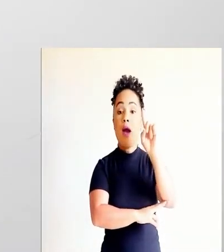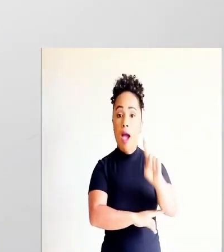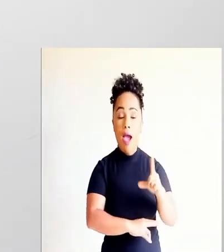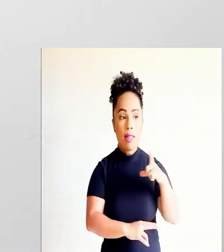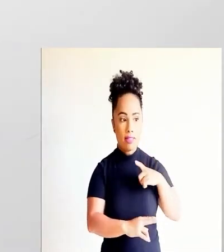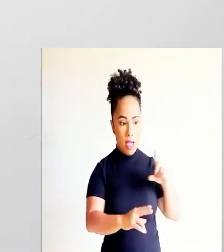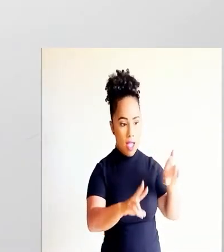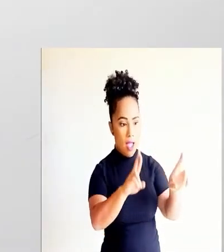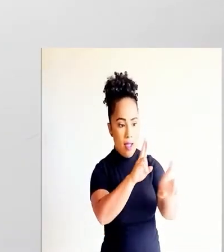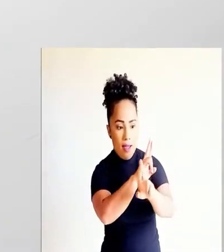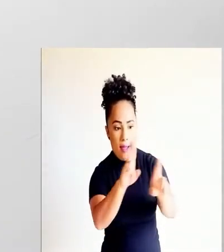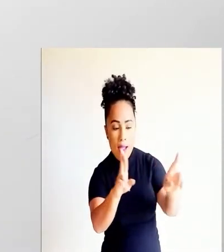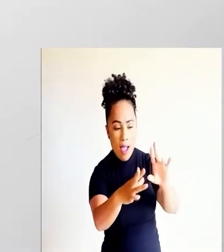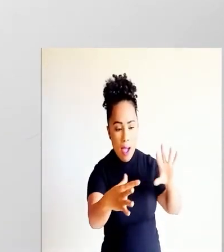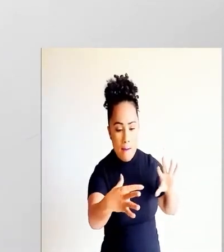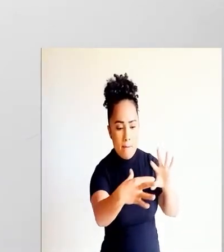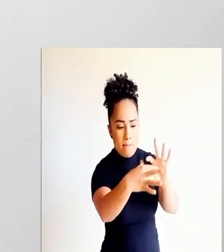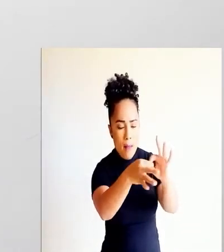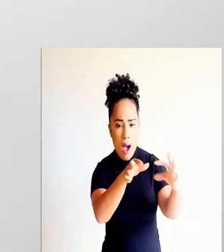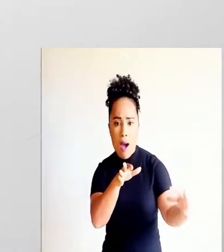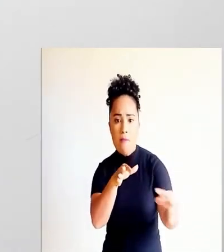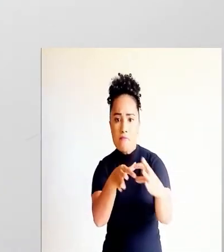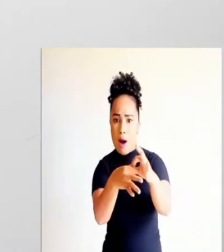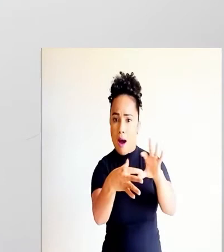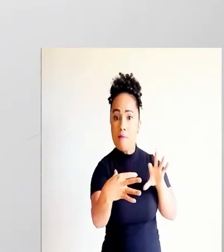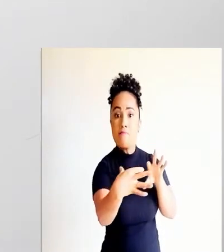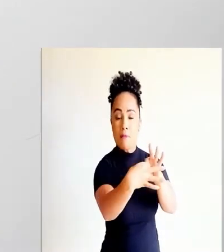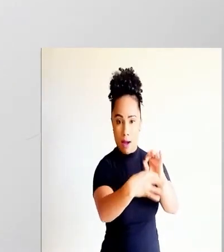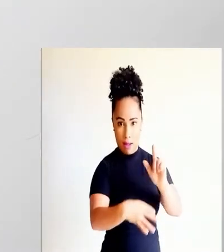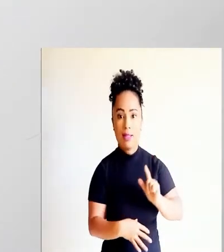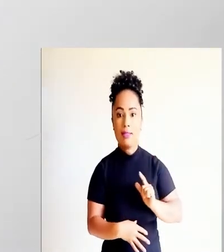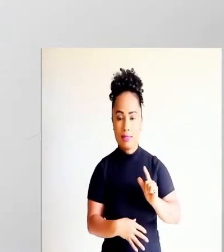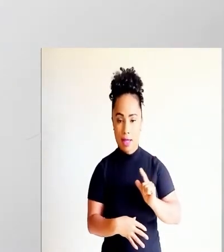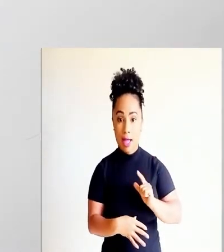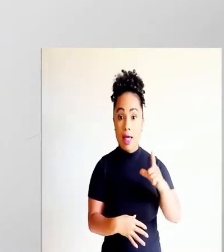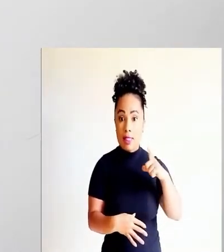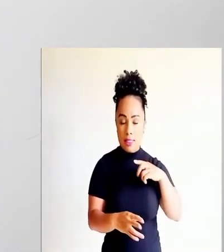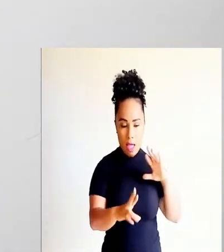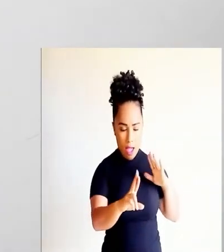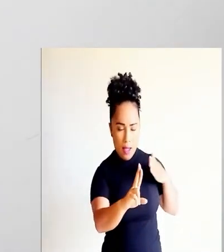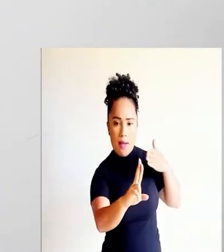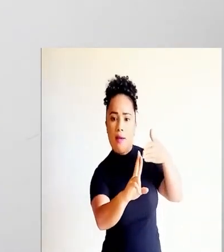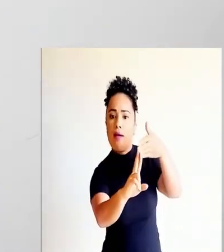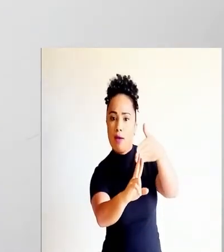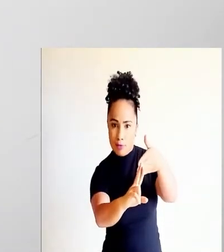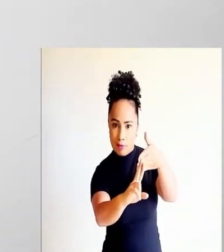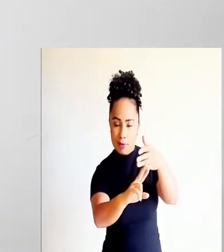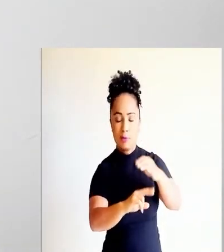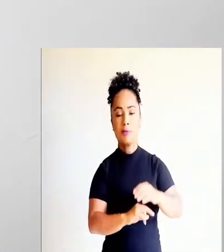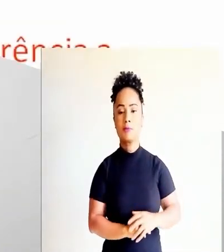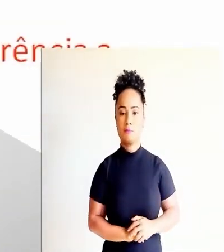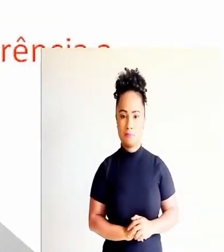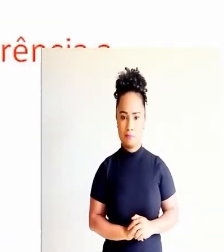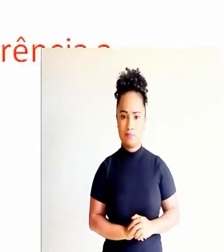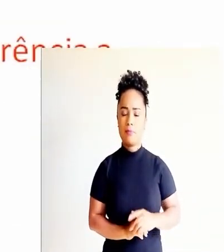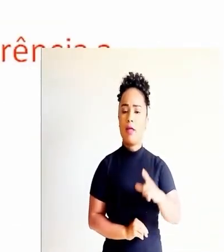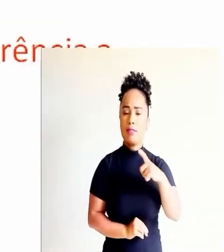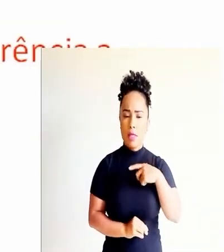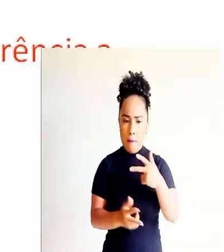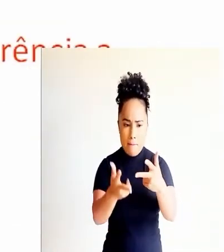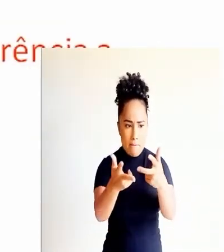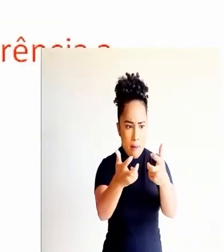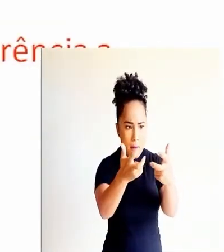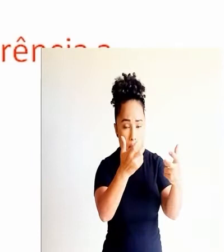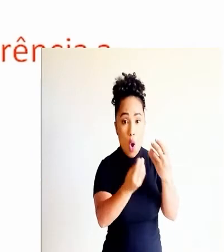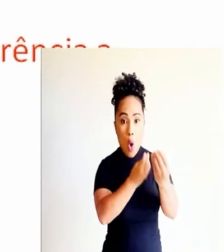é que expressa a relação entre uma coisa e outra, que está relacionado, que faz referência a...